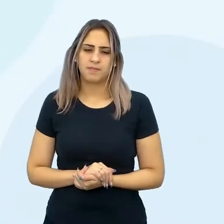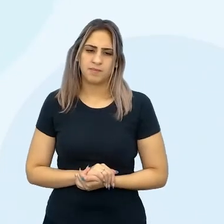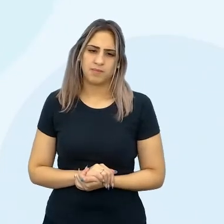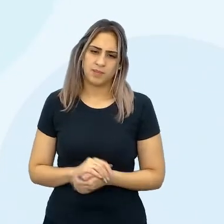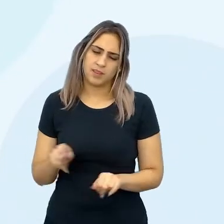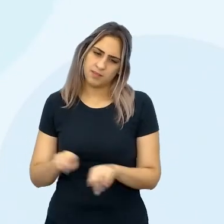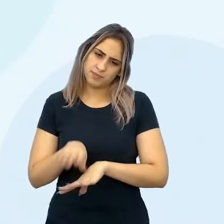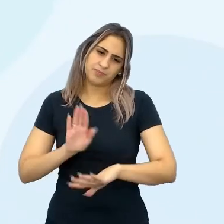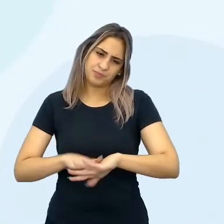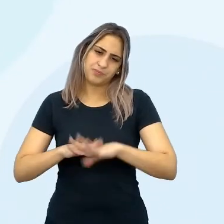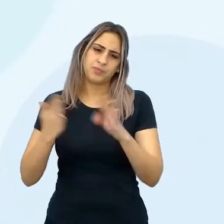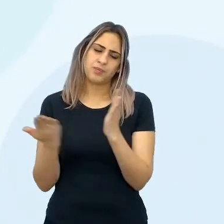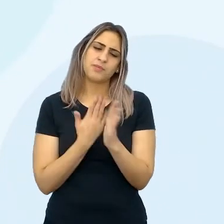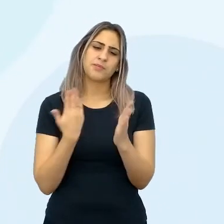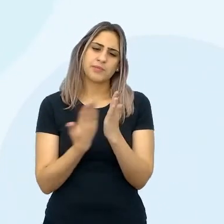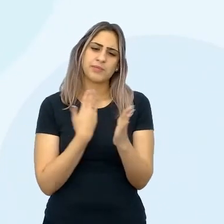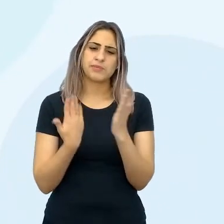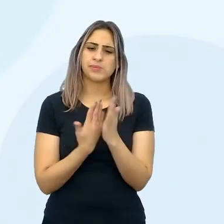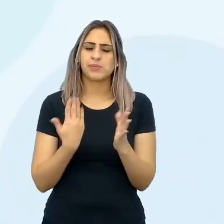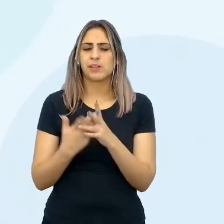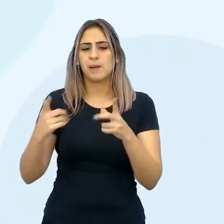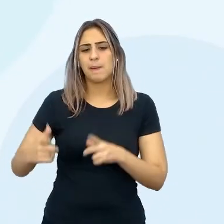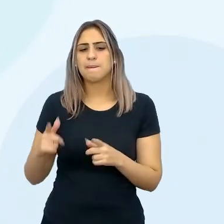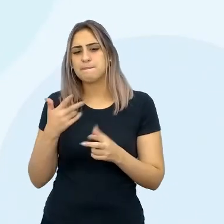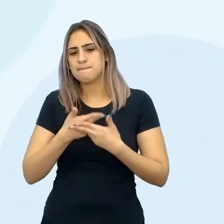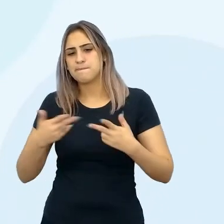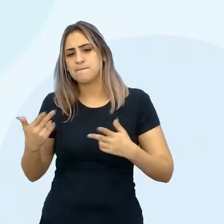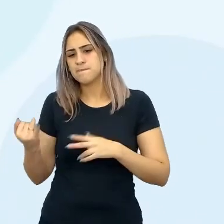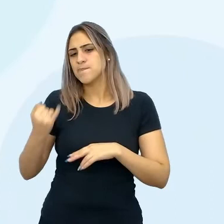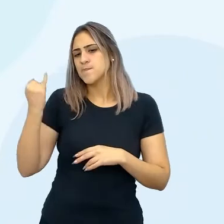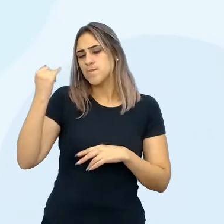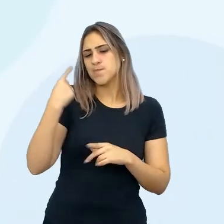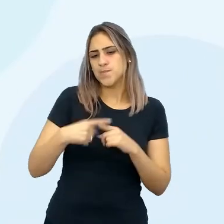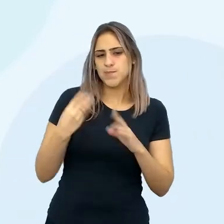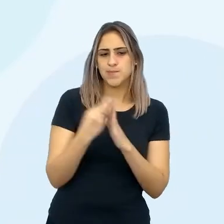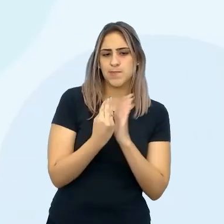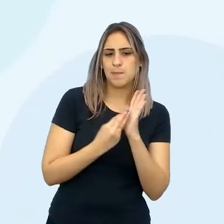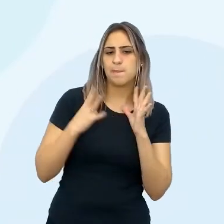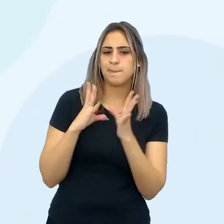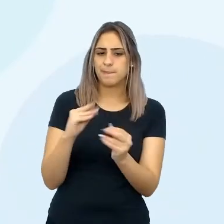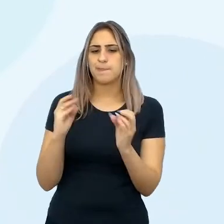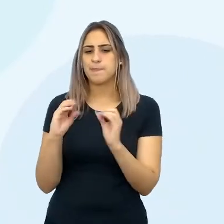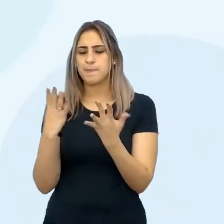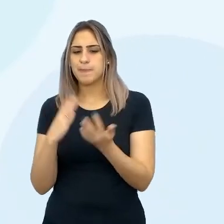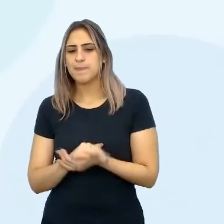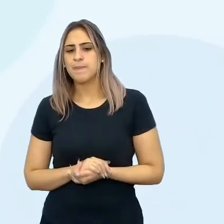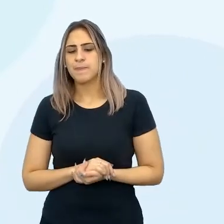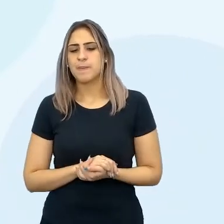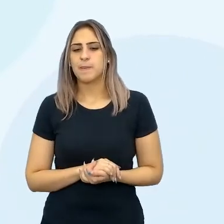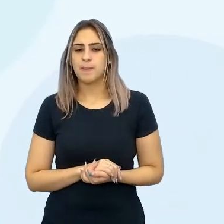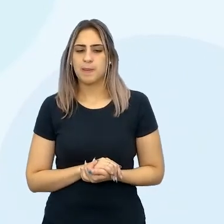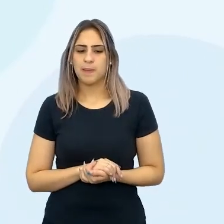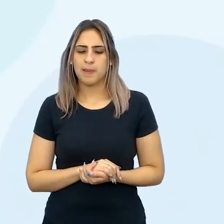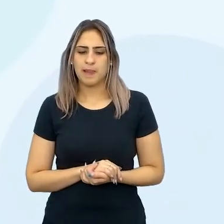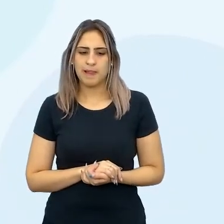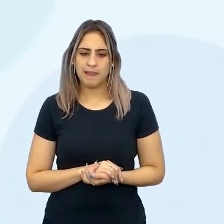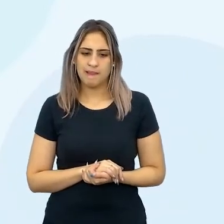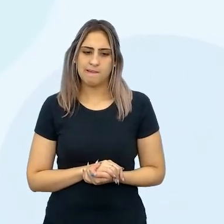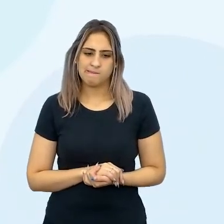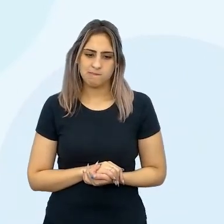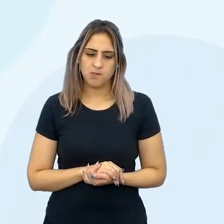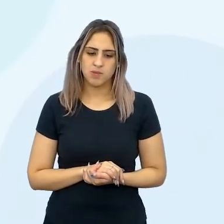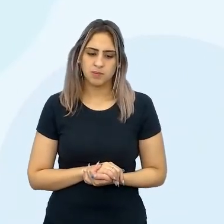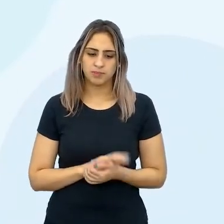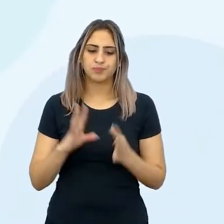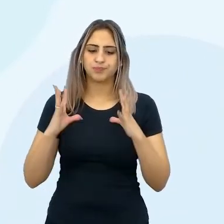Faça o seu caderno de campo, que é a parte mais importante, porque é o registro de tudo que aconteceu, tipo, todos os dados,